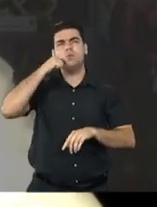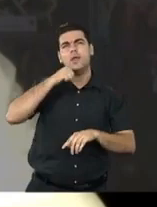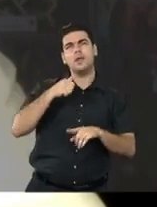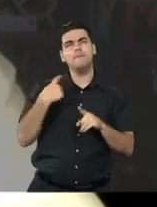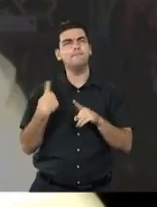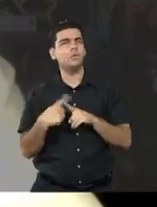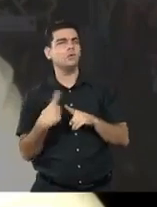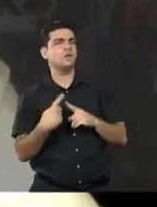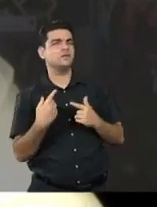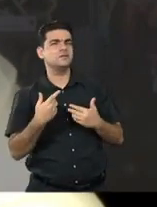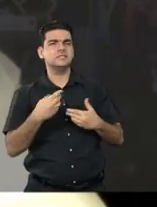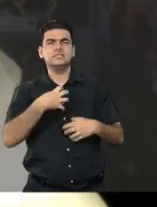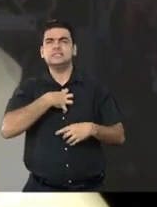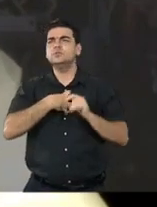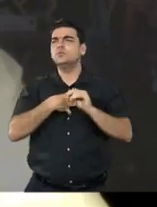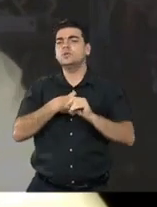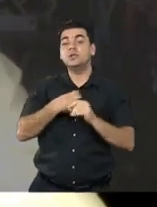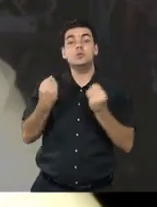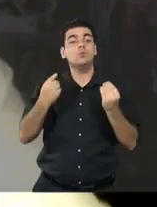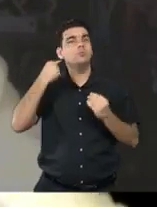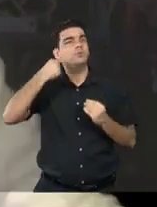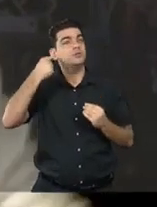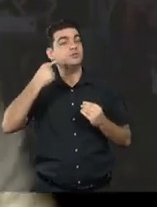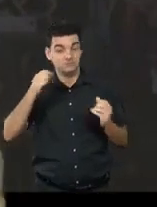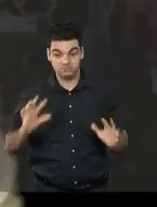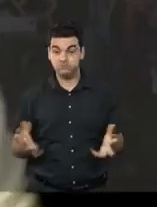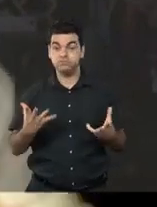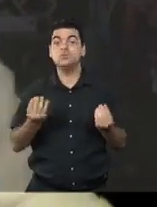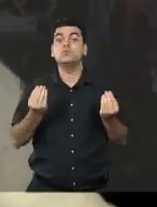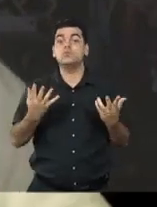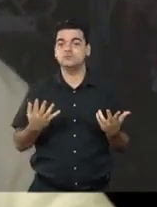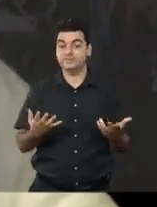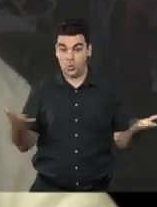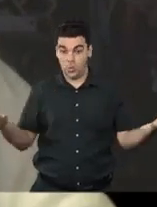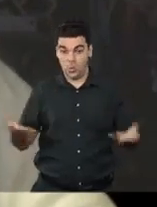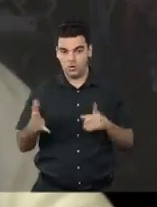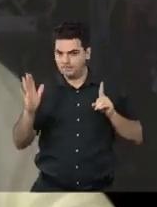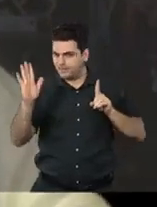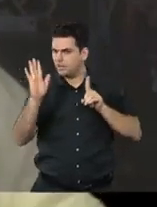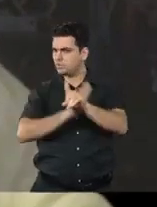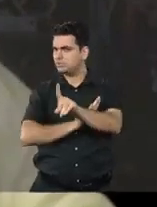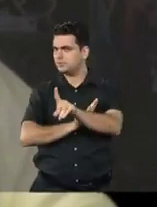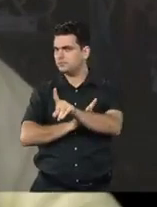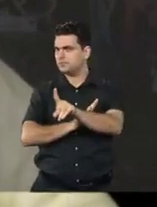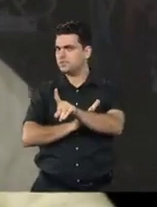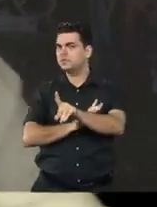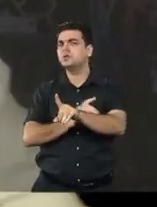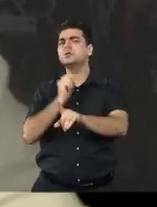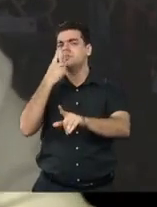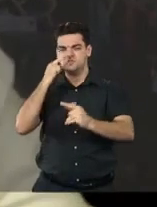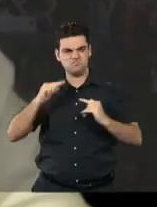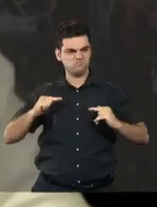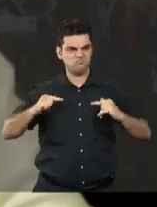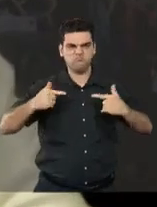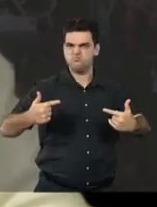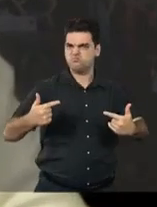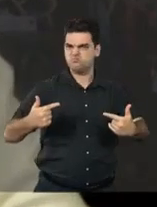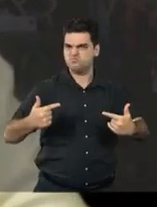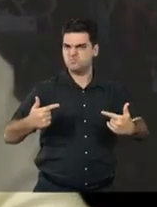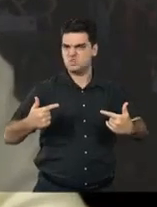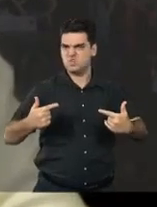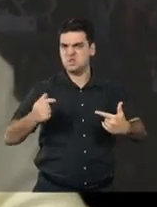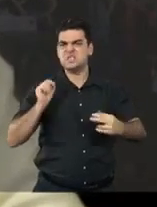existência, e a nossa existência política. Hoje, a nossa pergunta sobre o que é essa força potente,